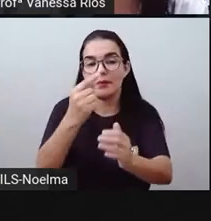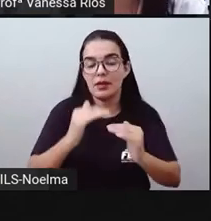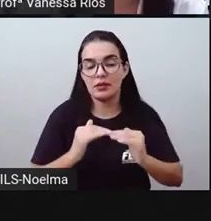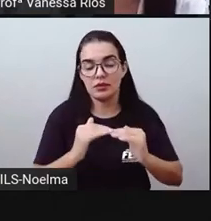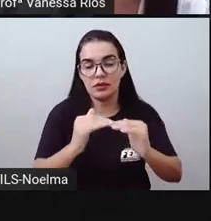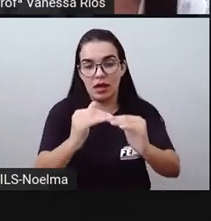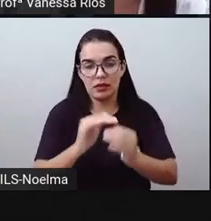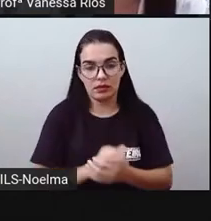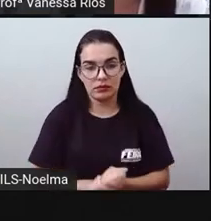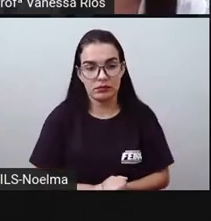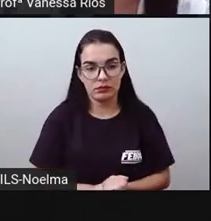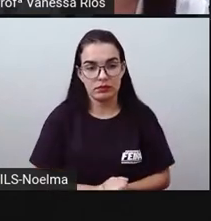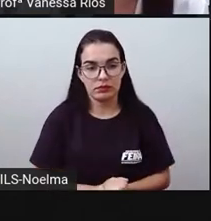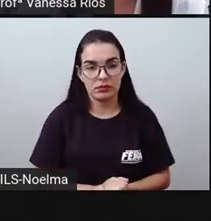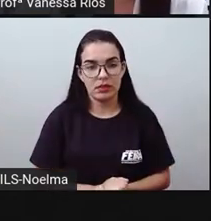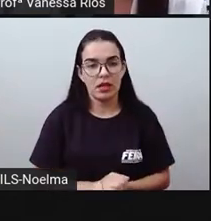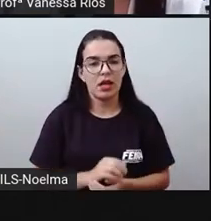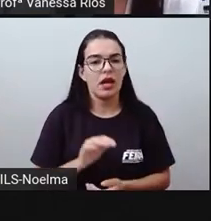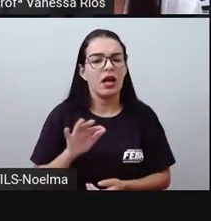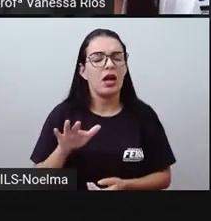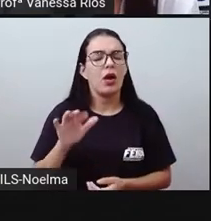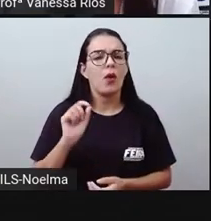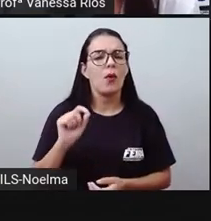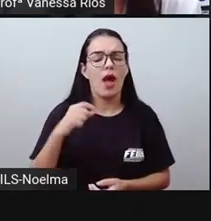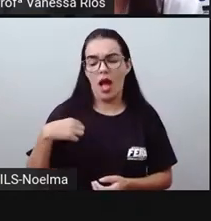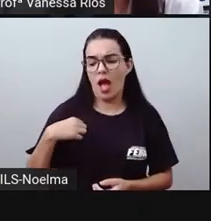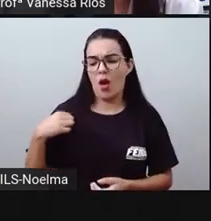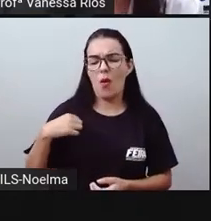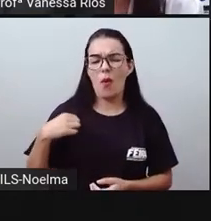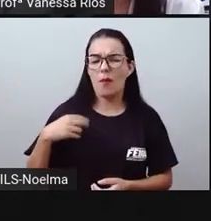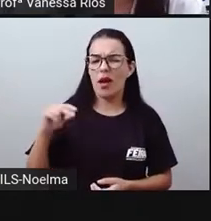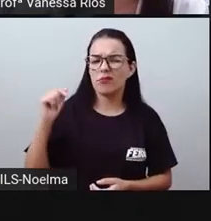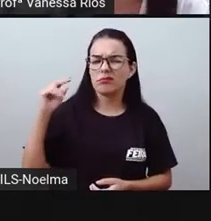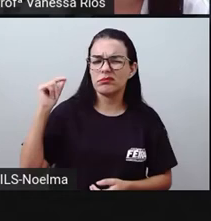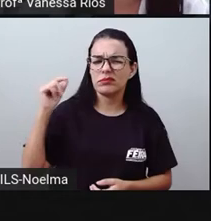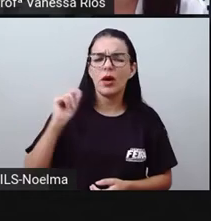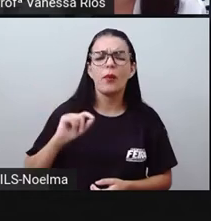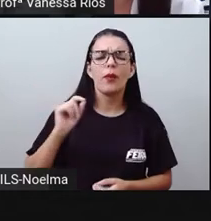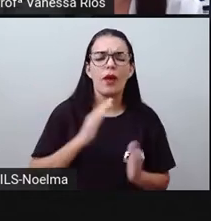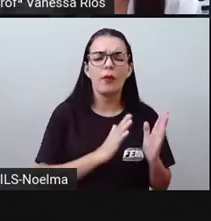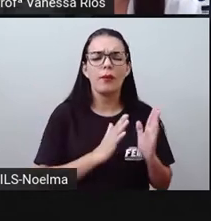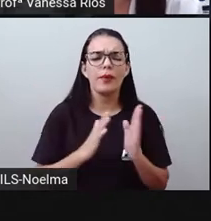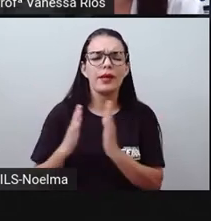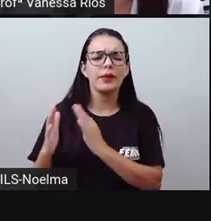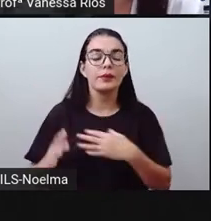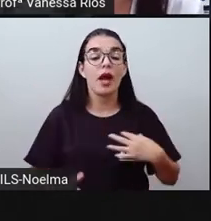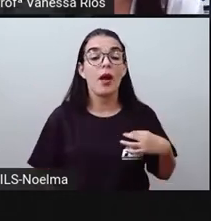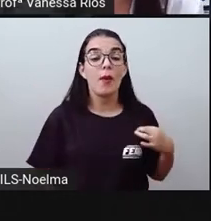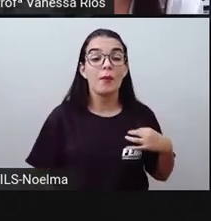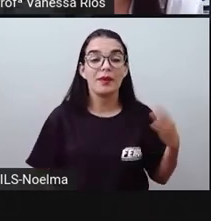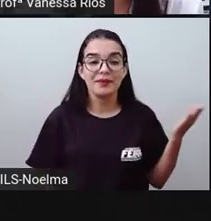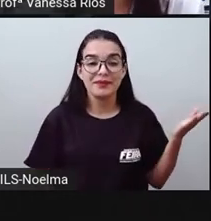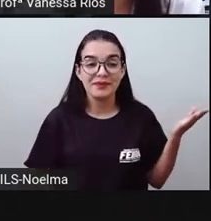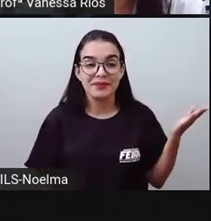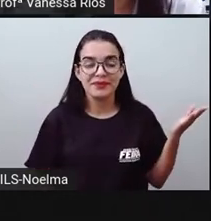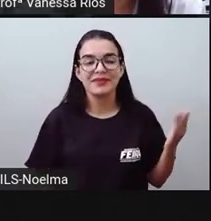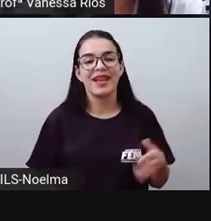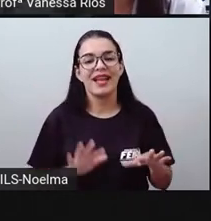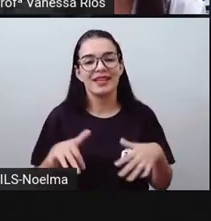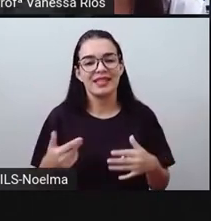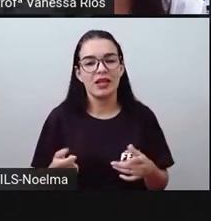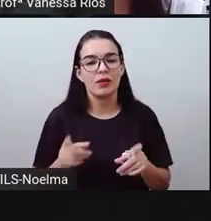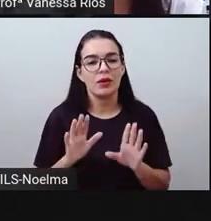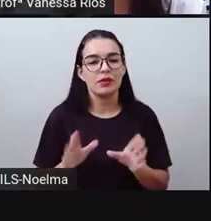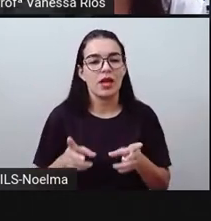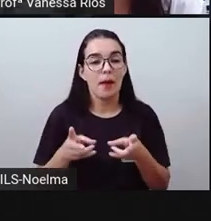Brasil. E aí, de qual época é esta vestimenta? A gente já observa aí que pertence a uma época antiga, né?